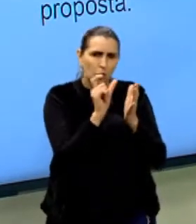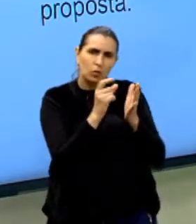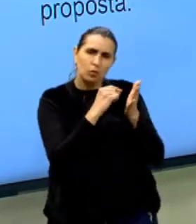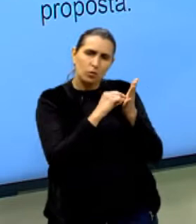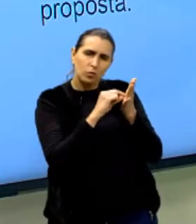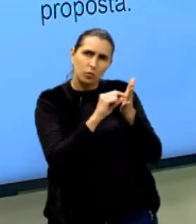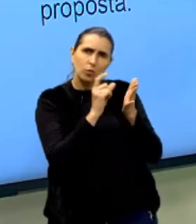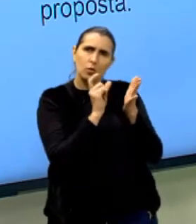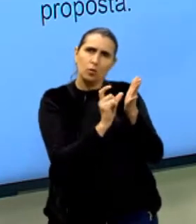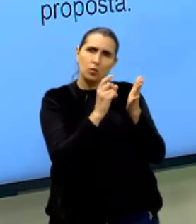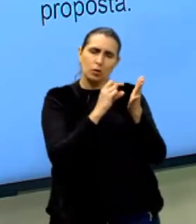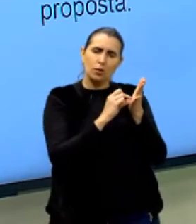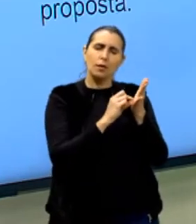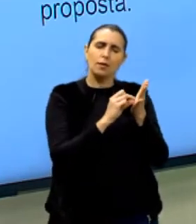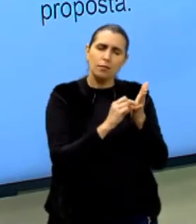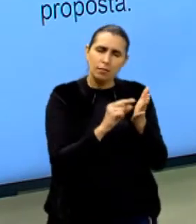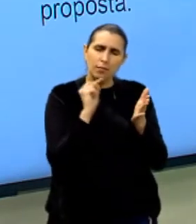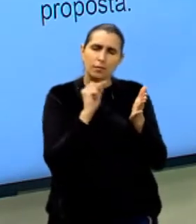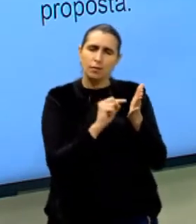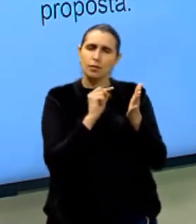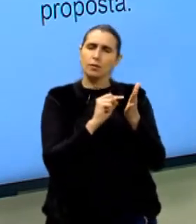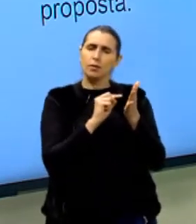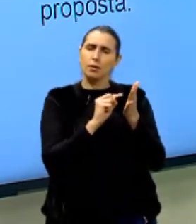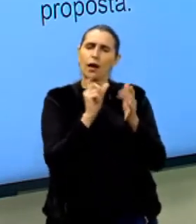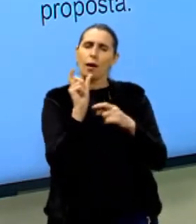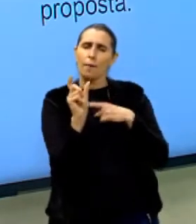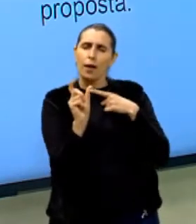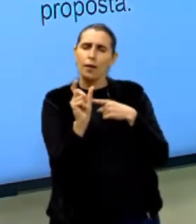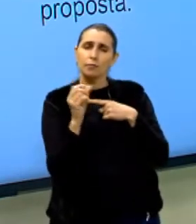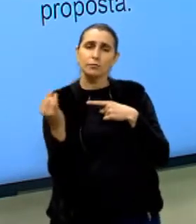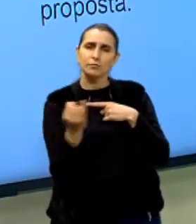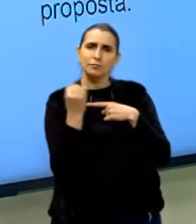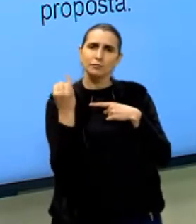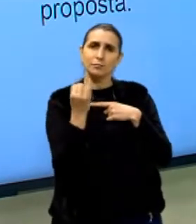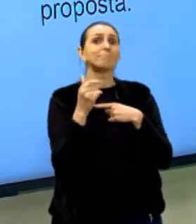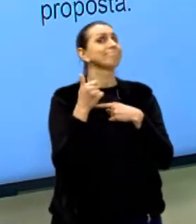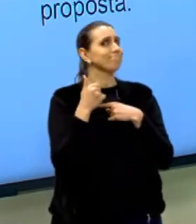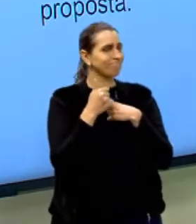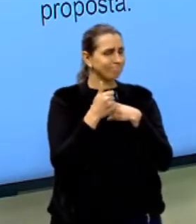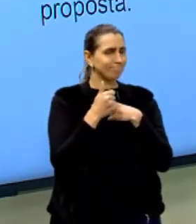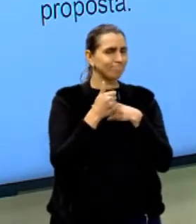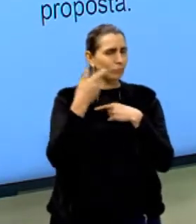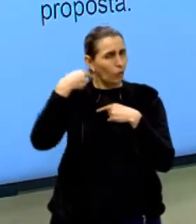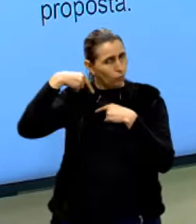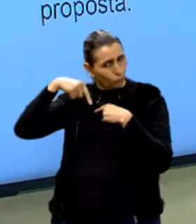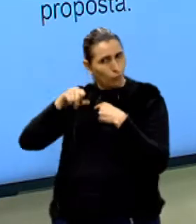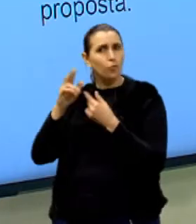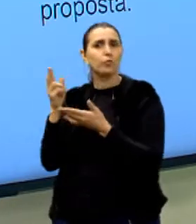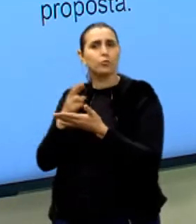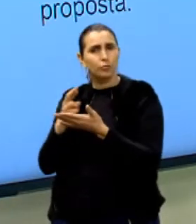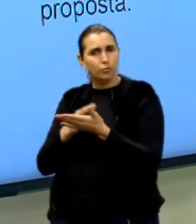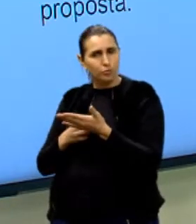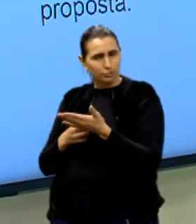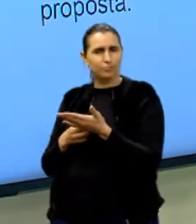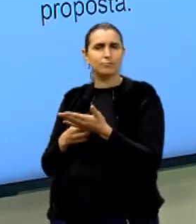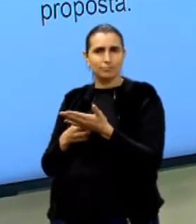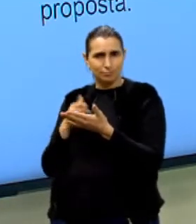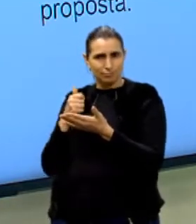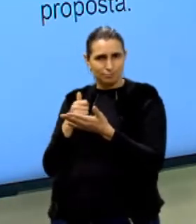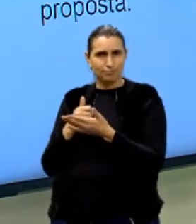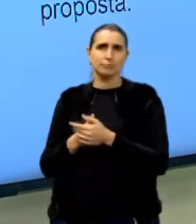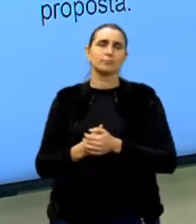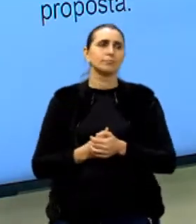aqui, ah, isso aqui que é a palavra-chave. Beleza, cara, vamos embora. E vamos escrever sobre isso, tá?